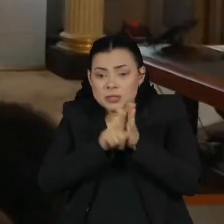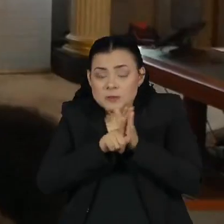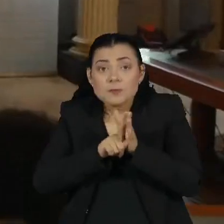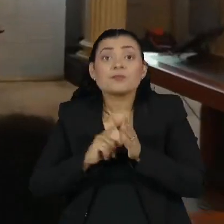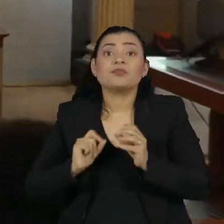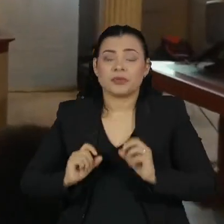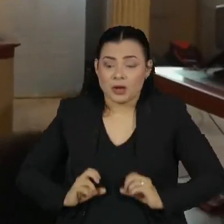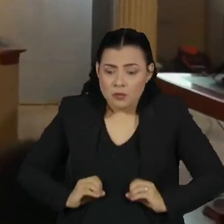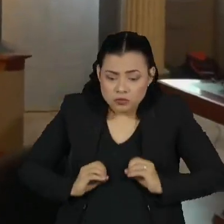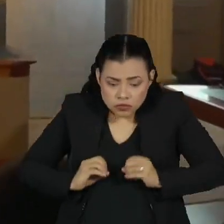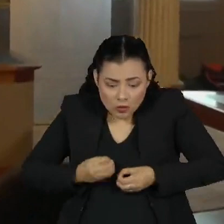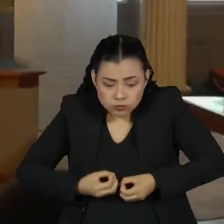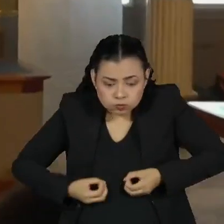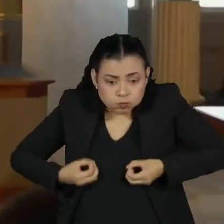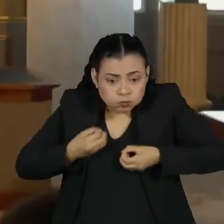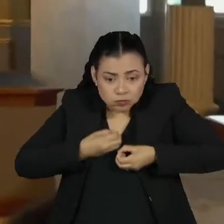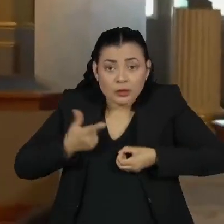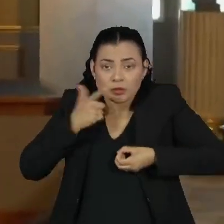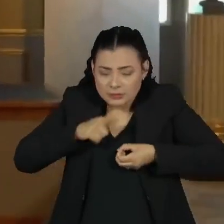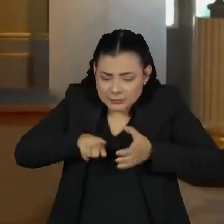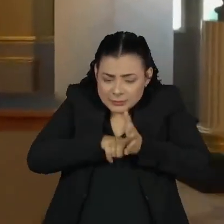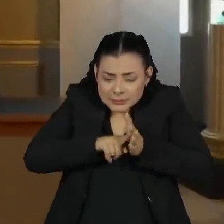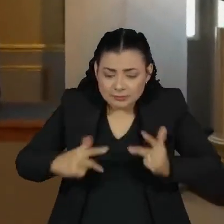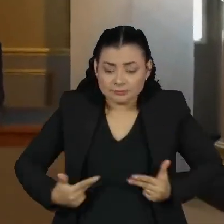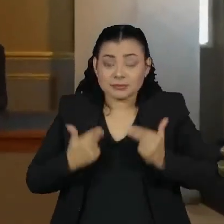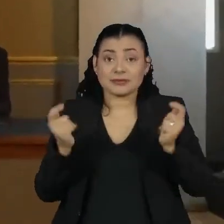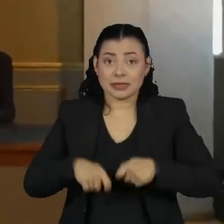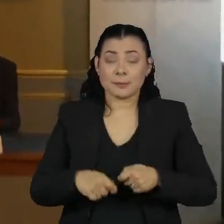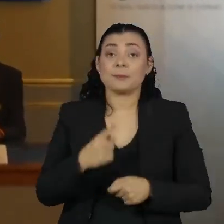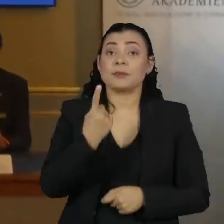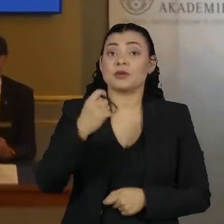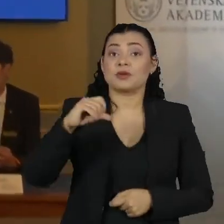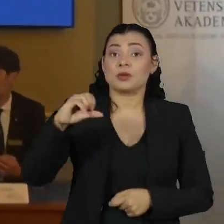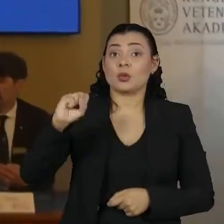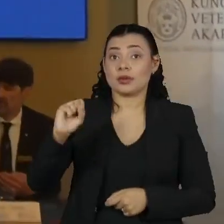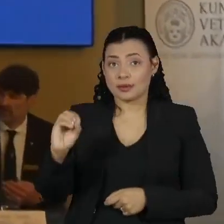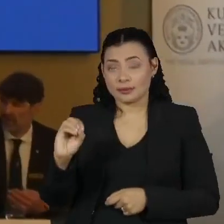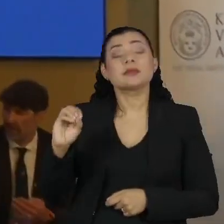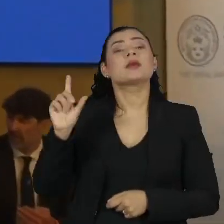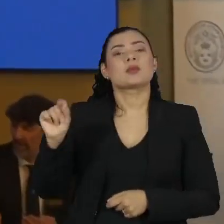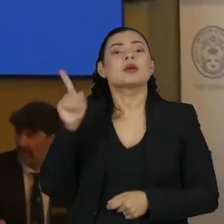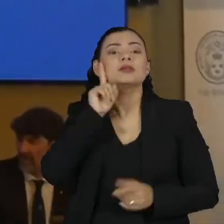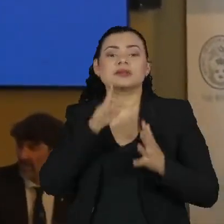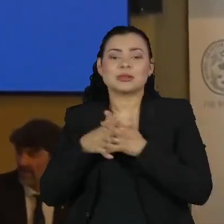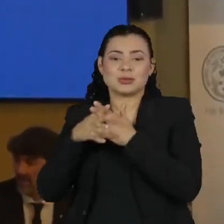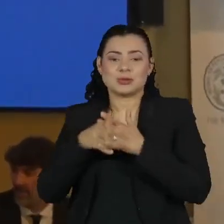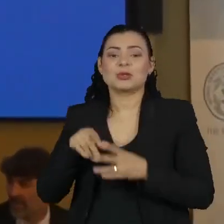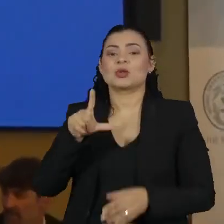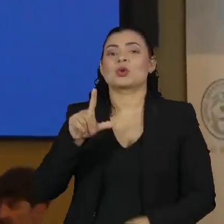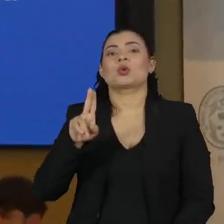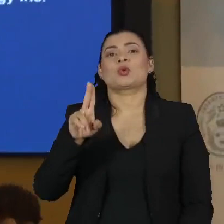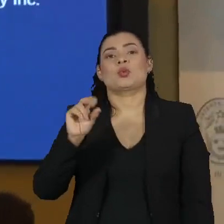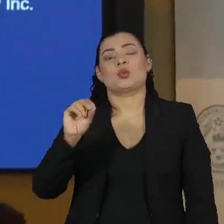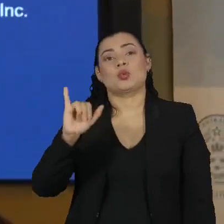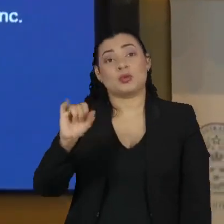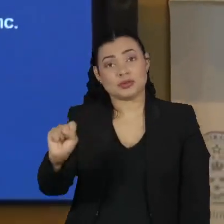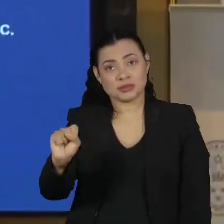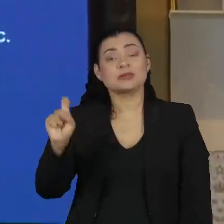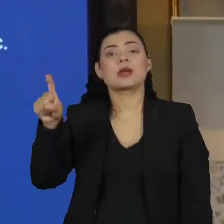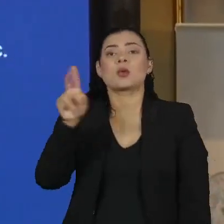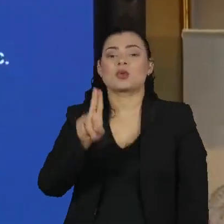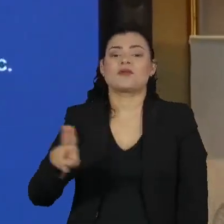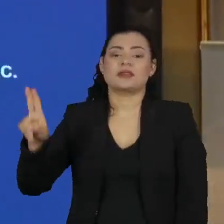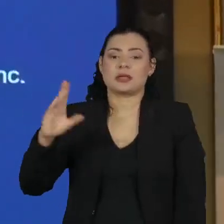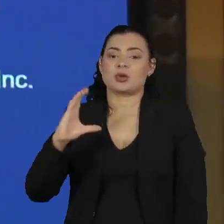exemplo. Antes, na década de 1980, o americano Louis Bruss, que trabalha para a Universidade de